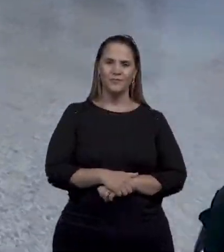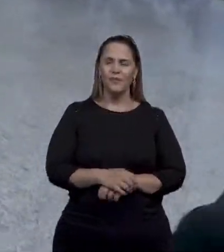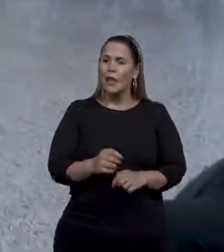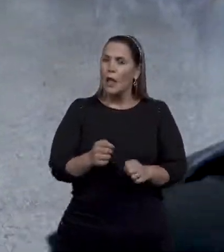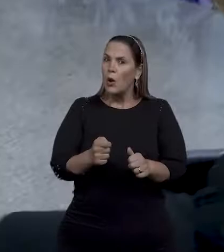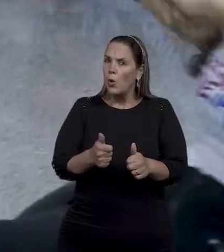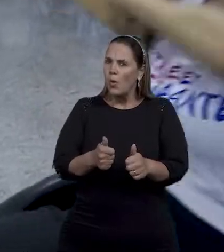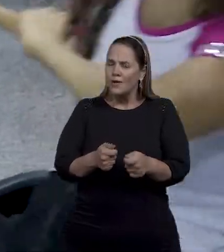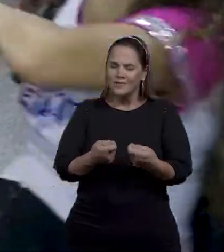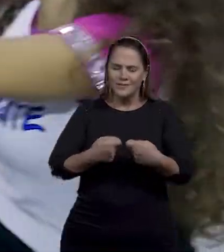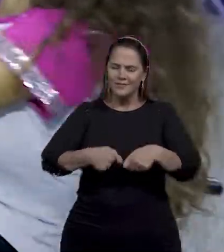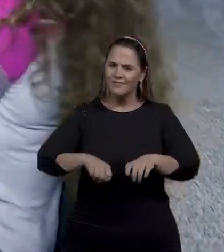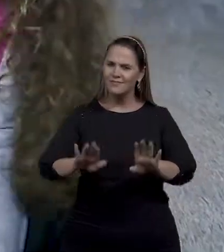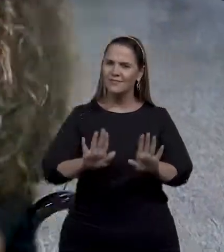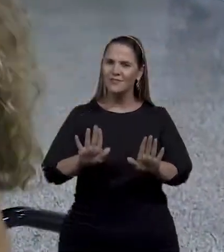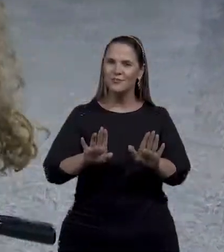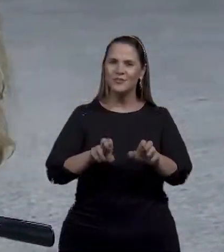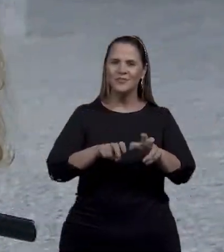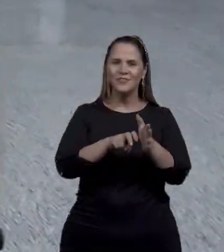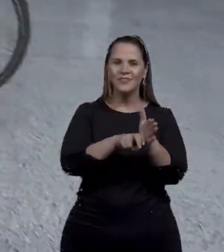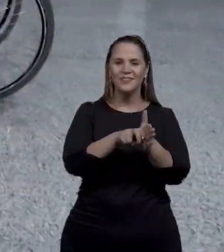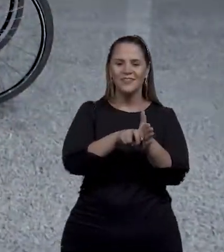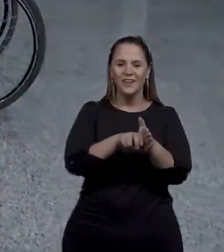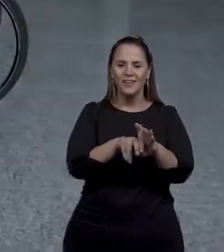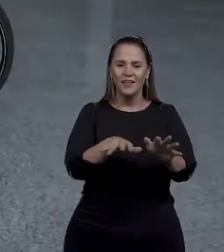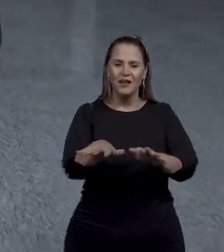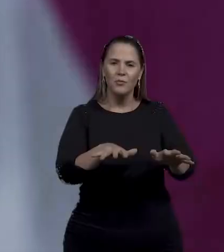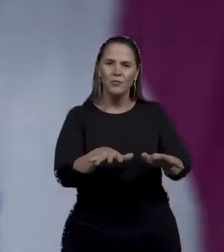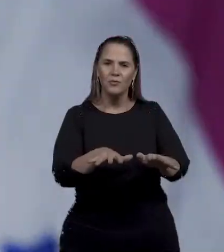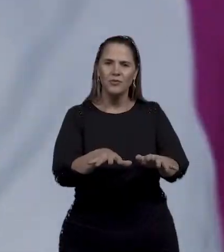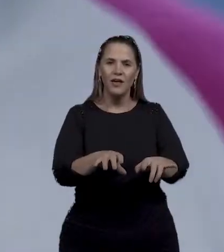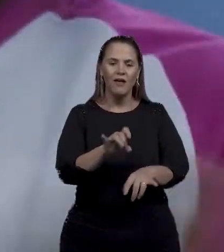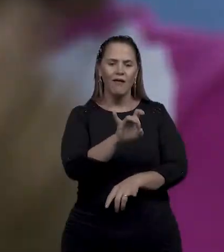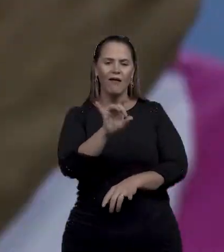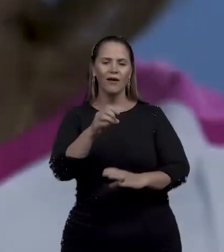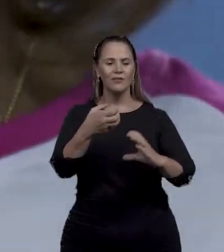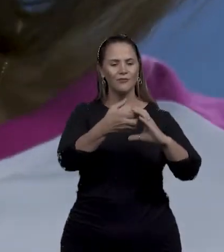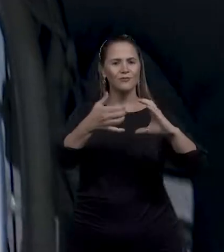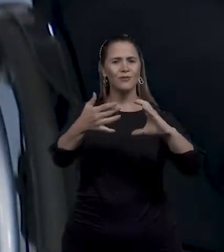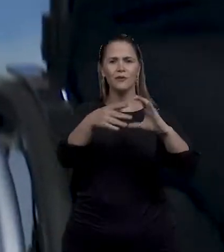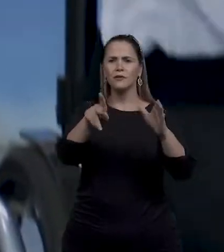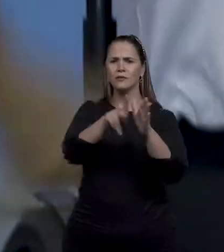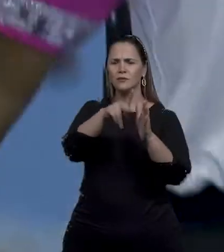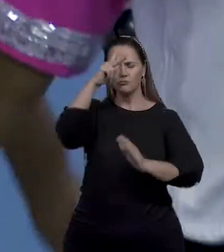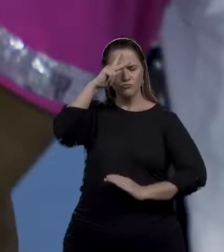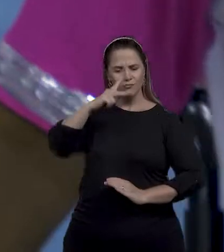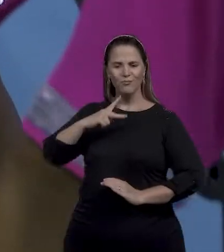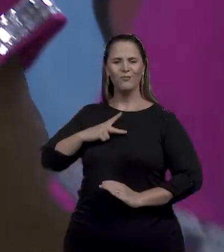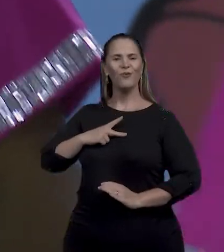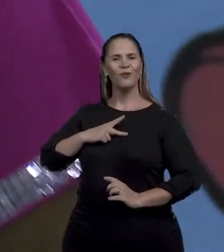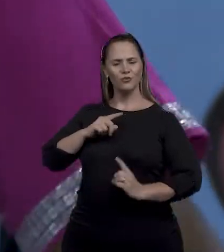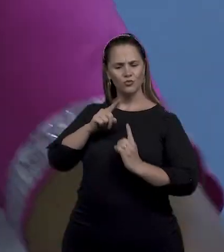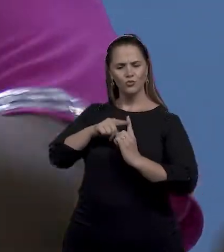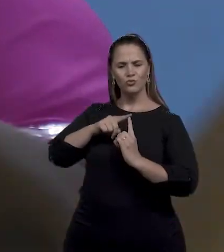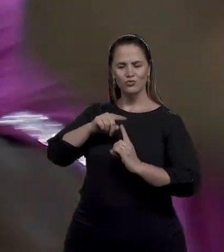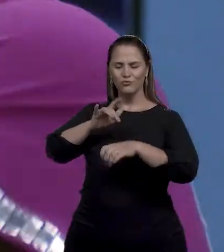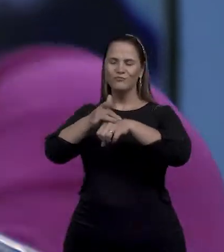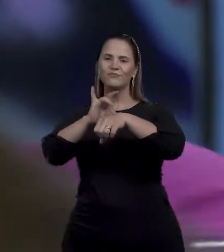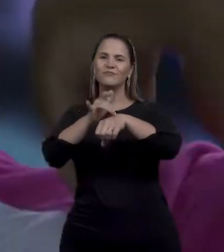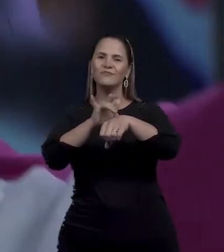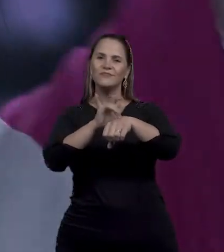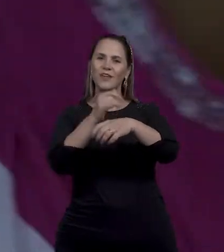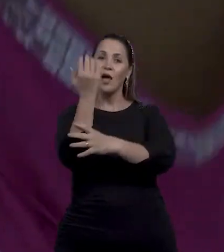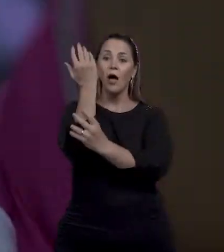não é preciso deslocar a cadeira. Cada uma tem a sua característica própria, o seu jeito de dançar. Os